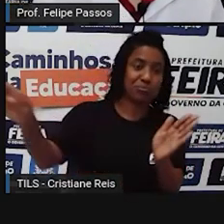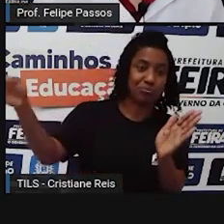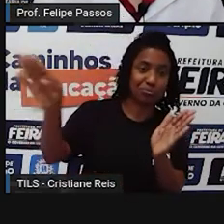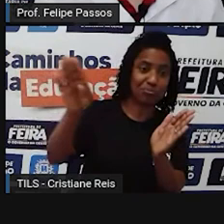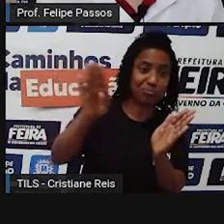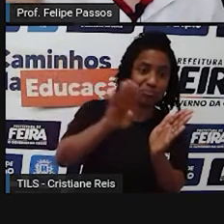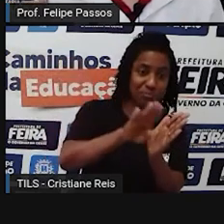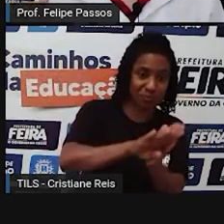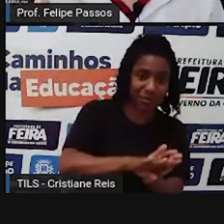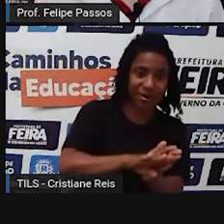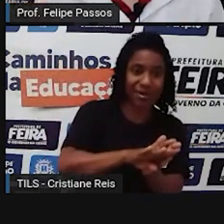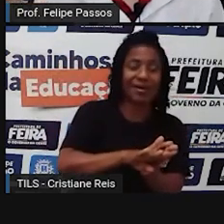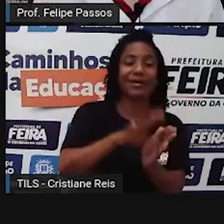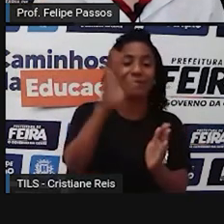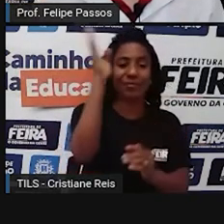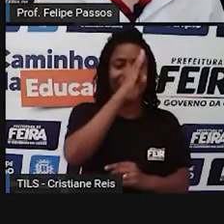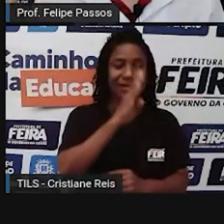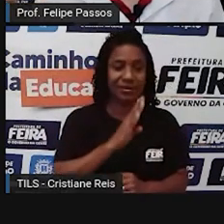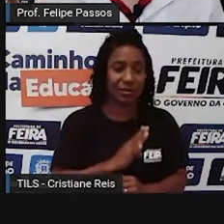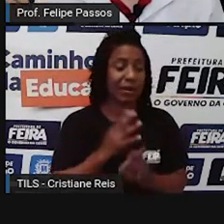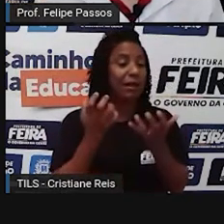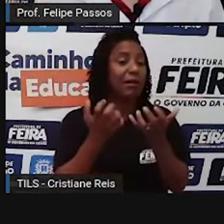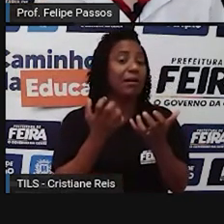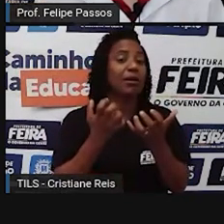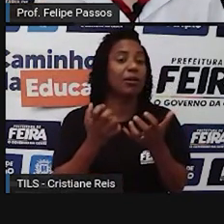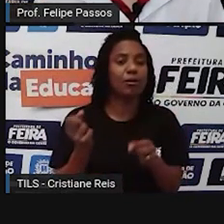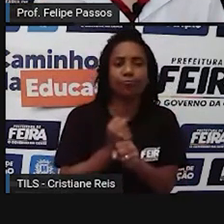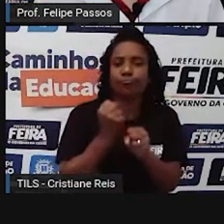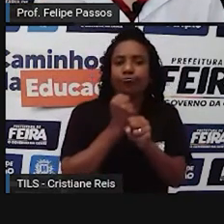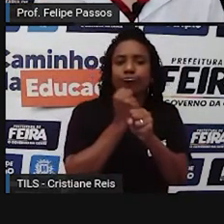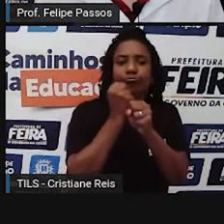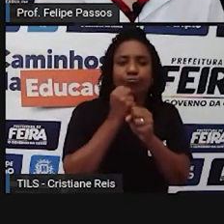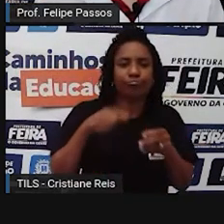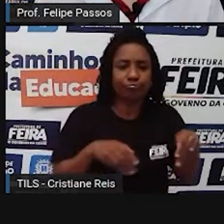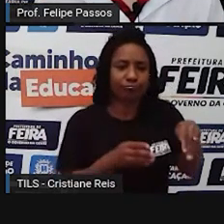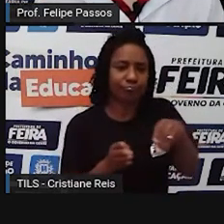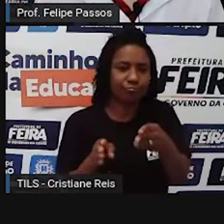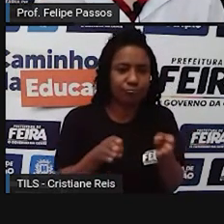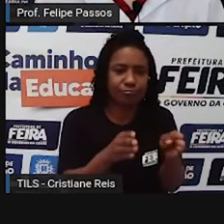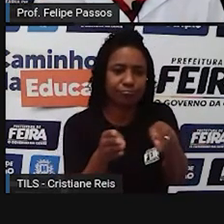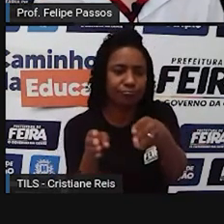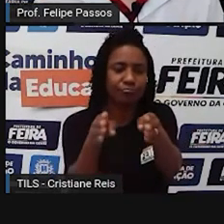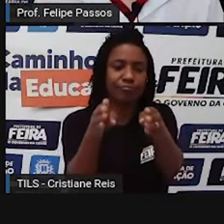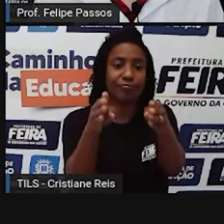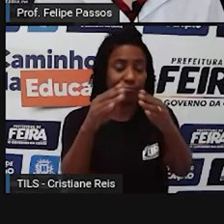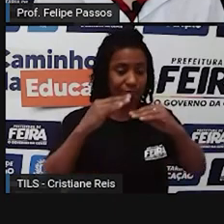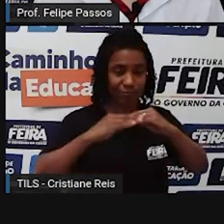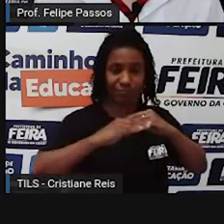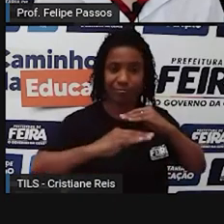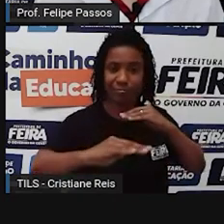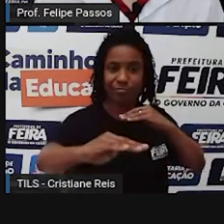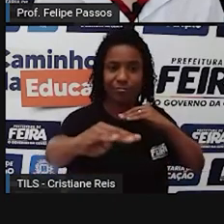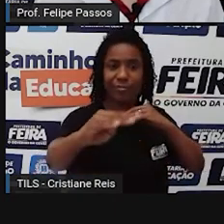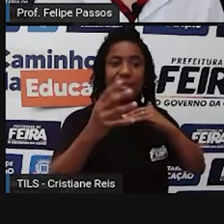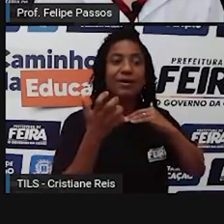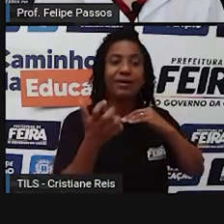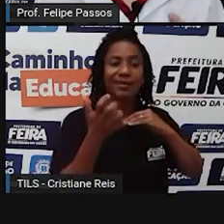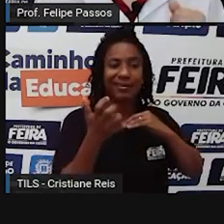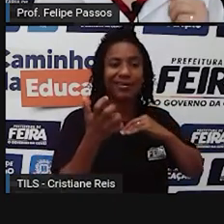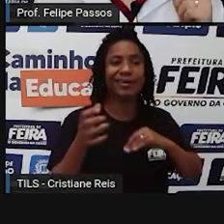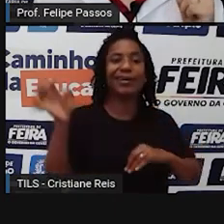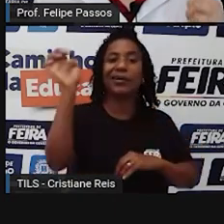essa floresta que tem aí na imagem do cantinho direito, ela era um empecilho. O que é que o ser humano europeu fez?